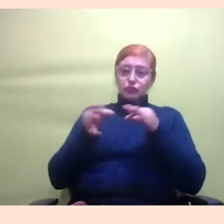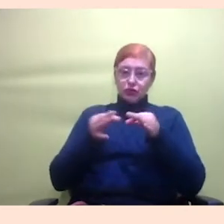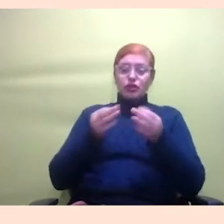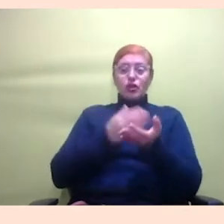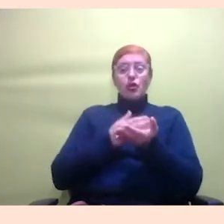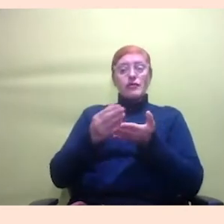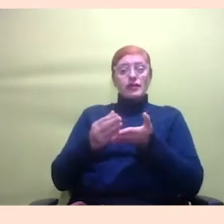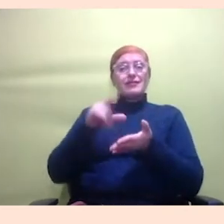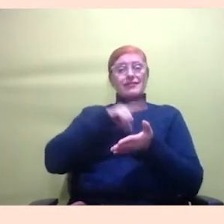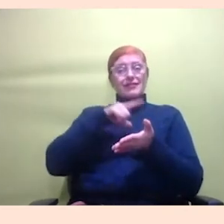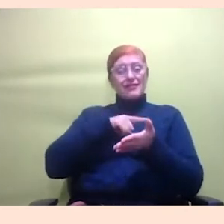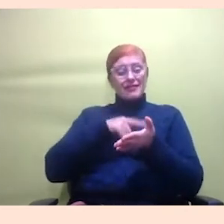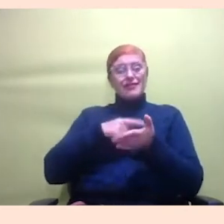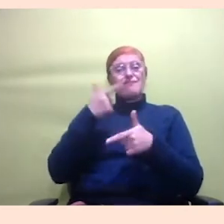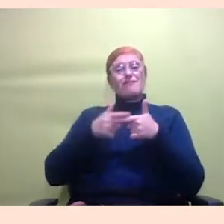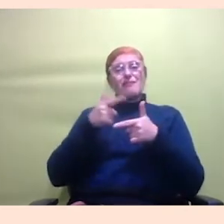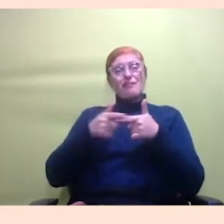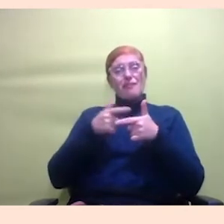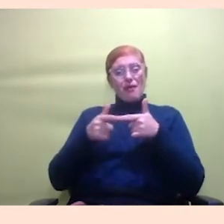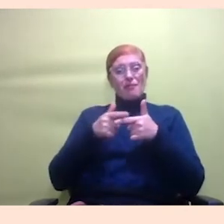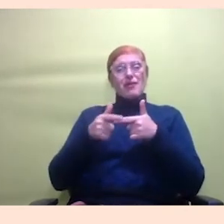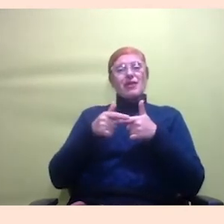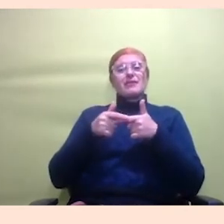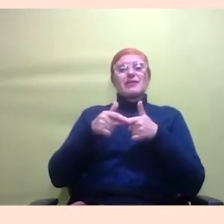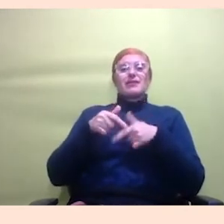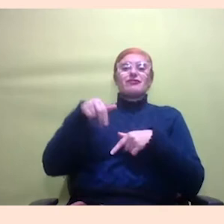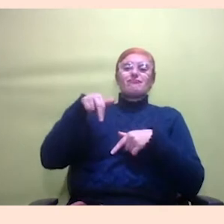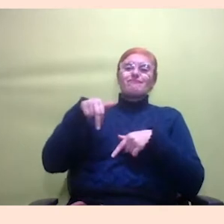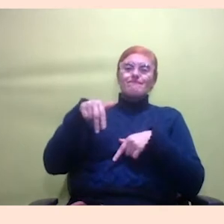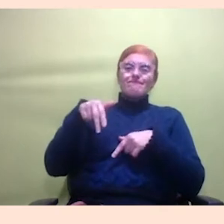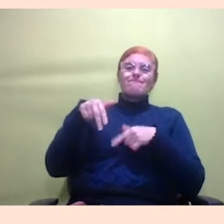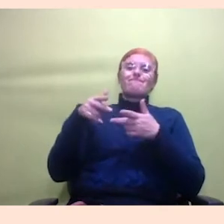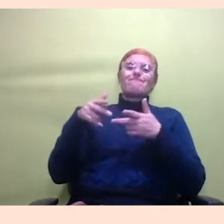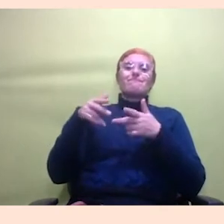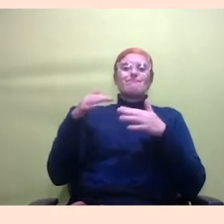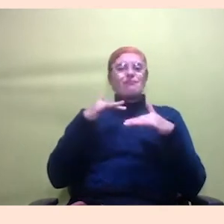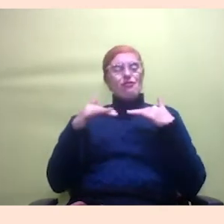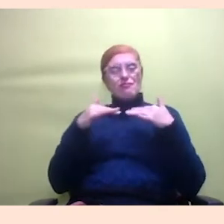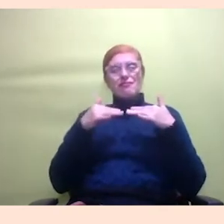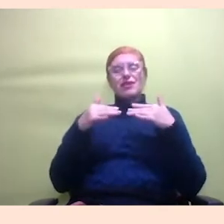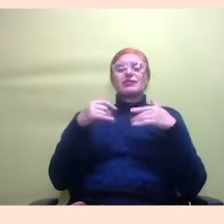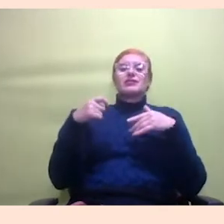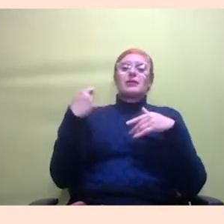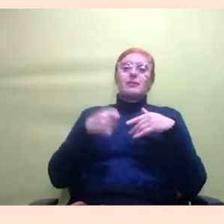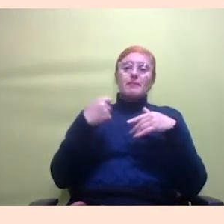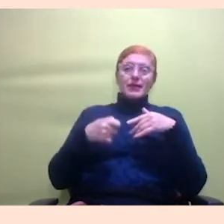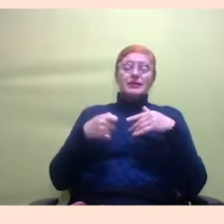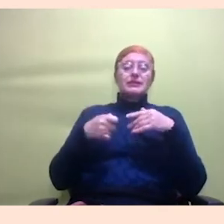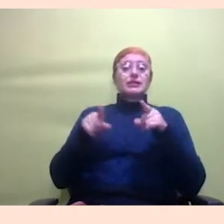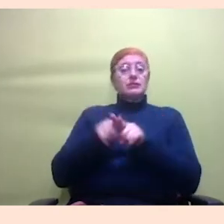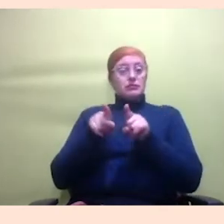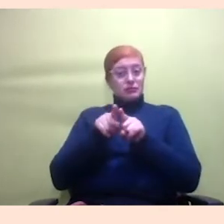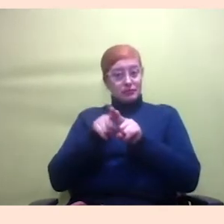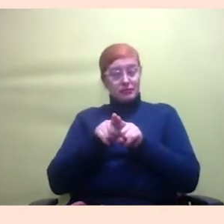problemas de mobilidade então a gente está pensando também não só em questão de bibliografia e de disponibilizar os audiobooks que era uma coisa que a gente já estava